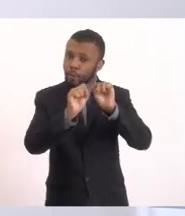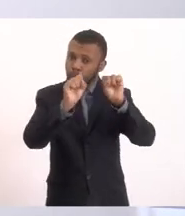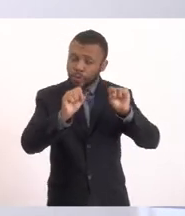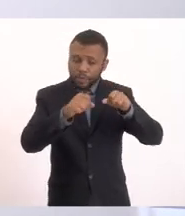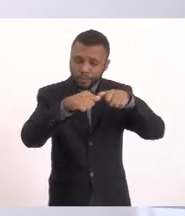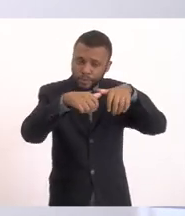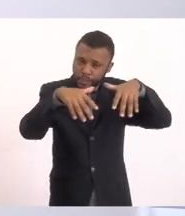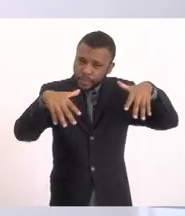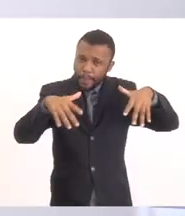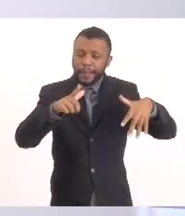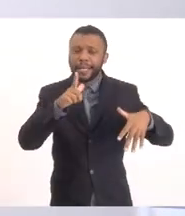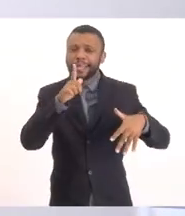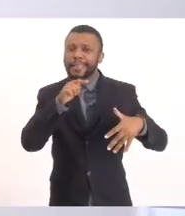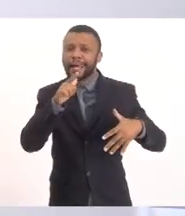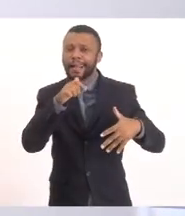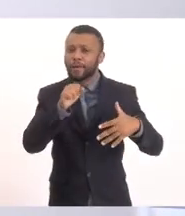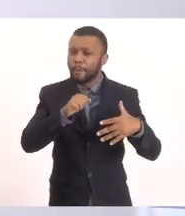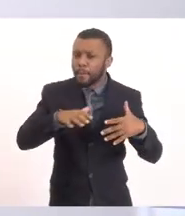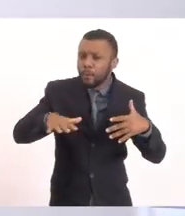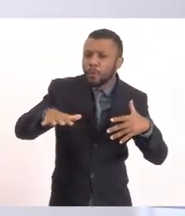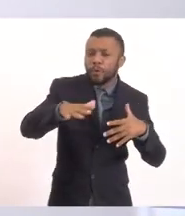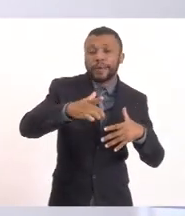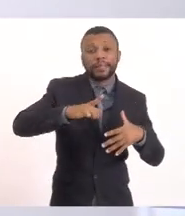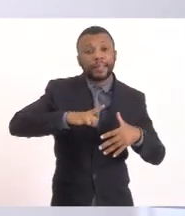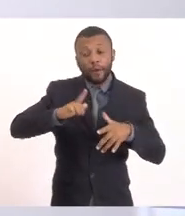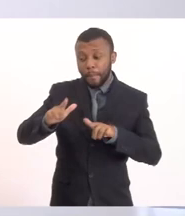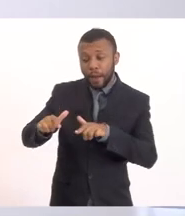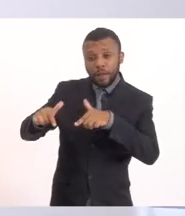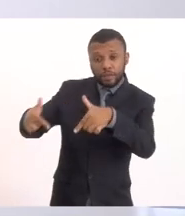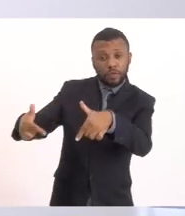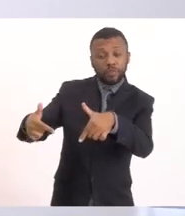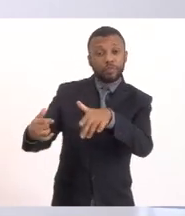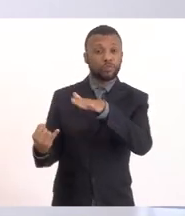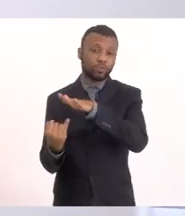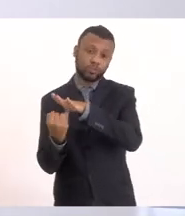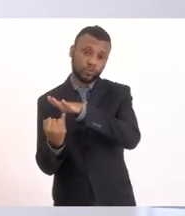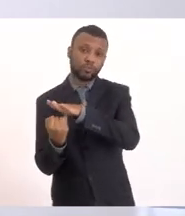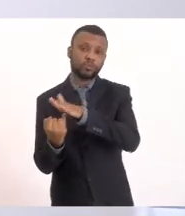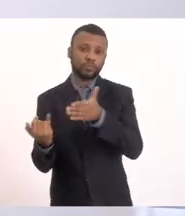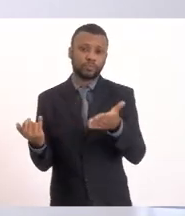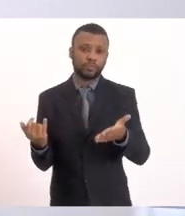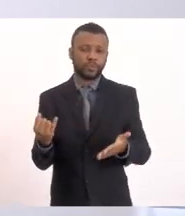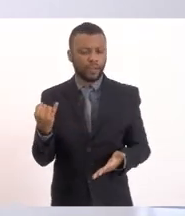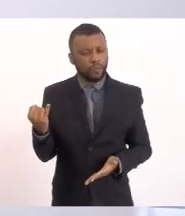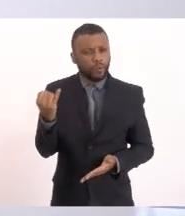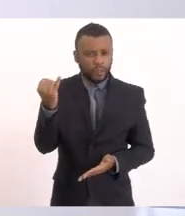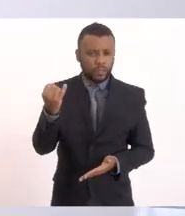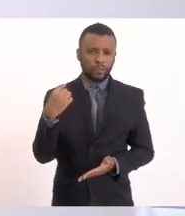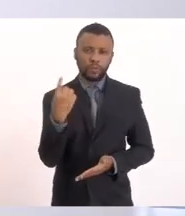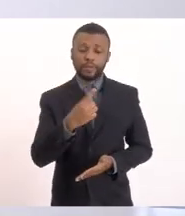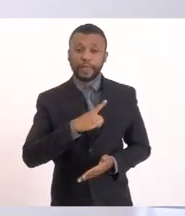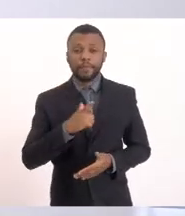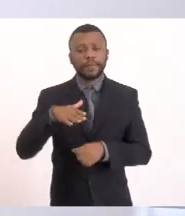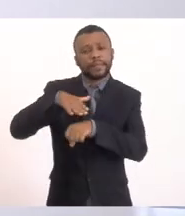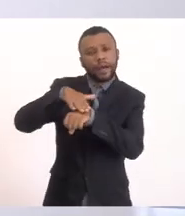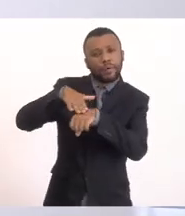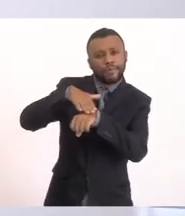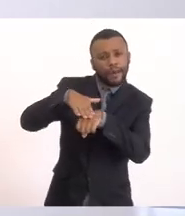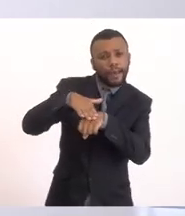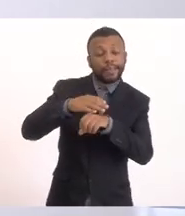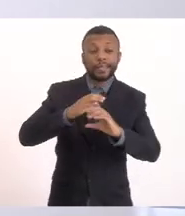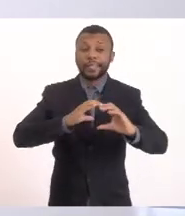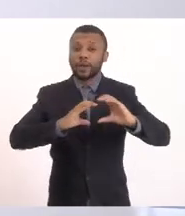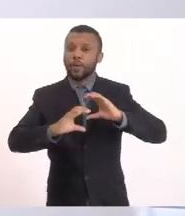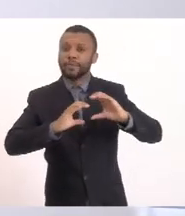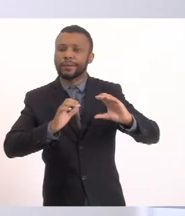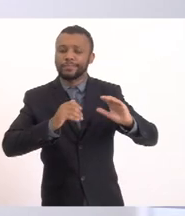têm uma atuação aí grande também do INEA. Sendo importante essa conversa e comunicação nossa com a sociedade,